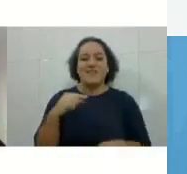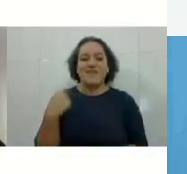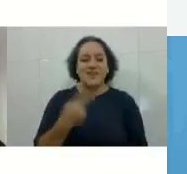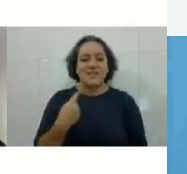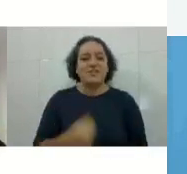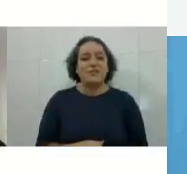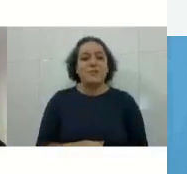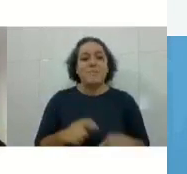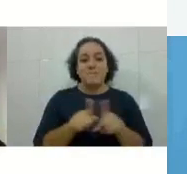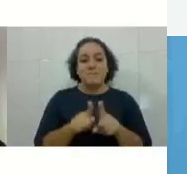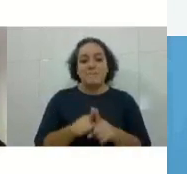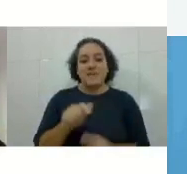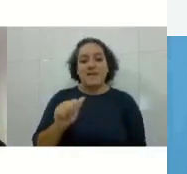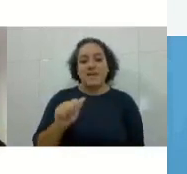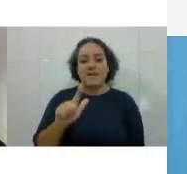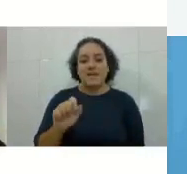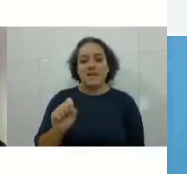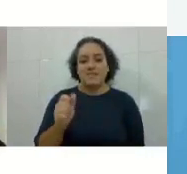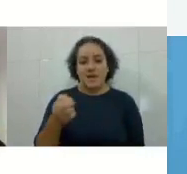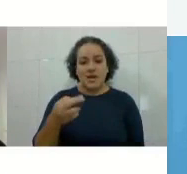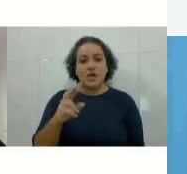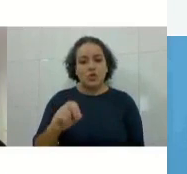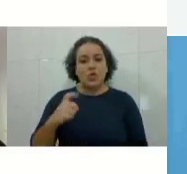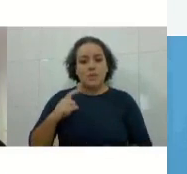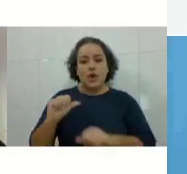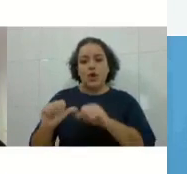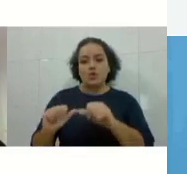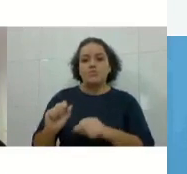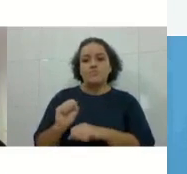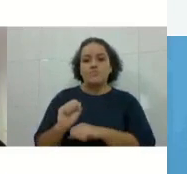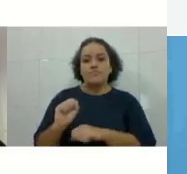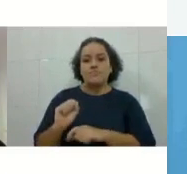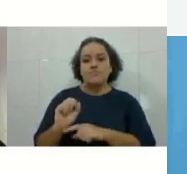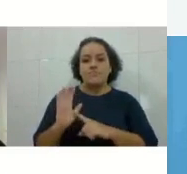Alessandro, você pode me tornar apresentadora, por favor?